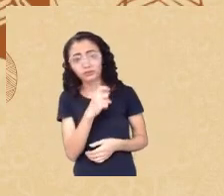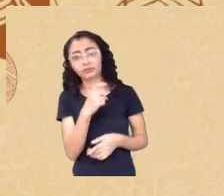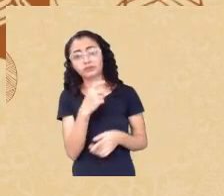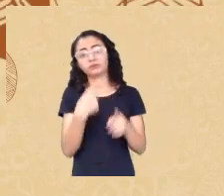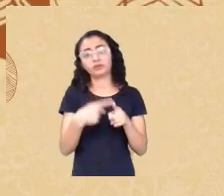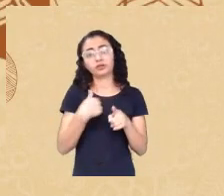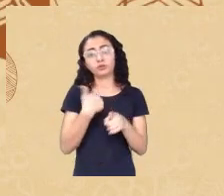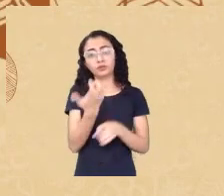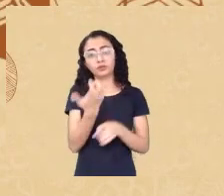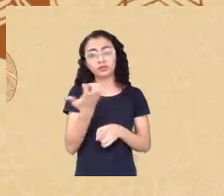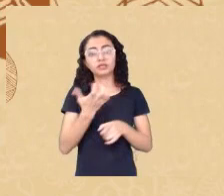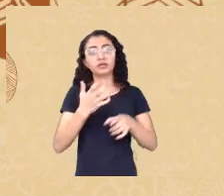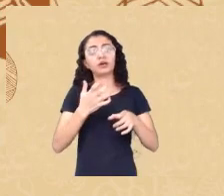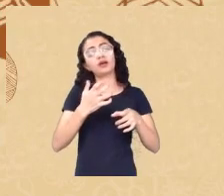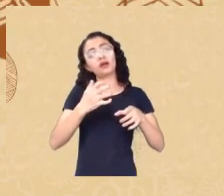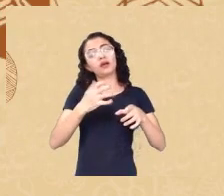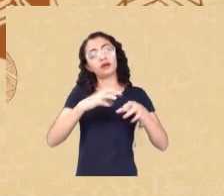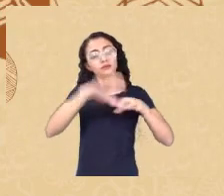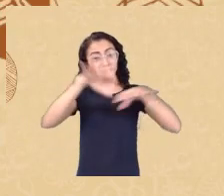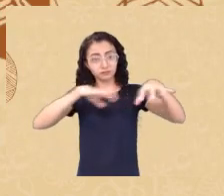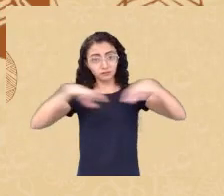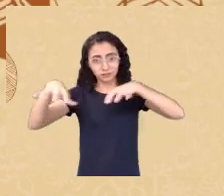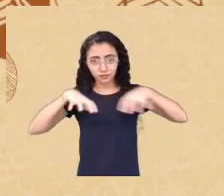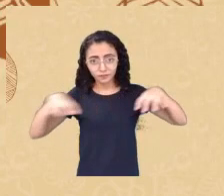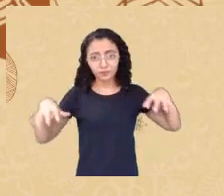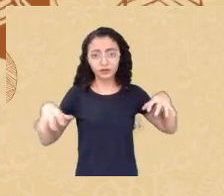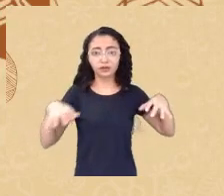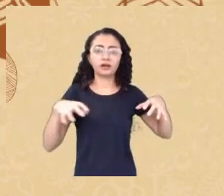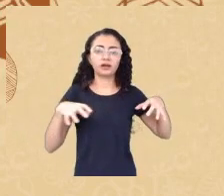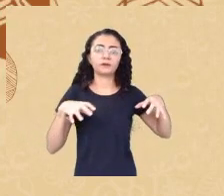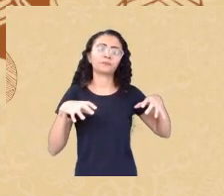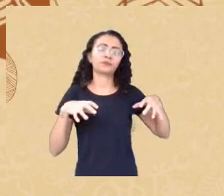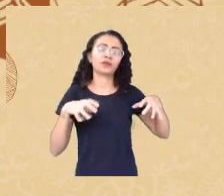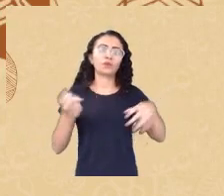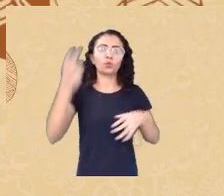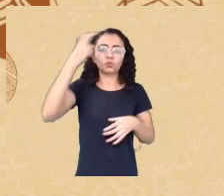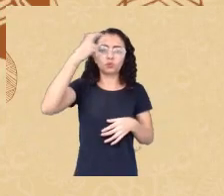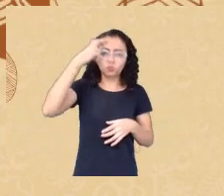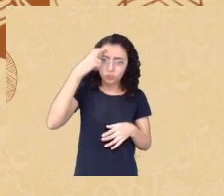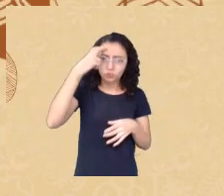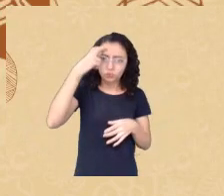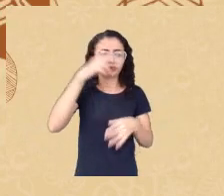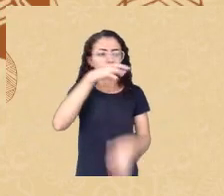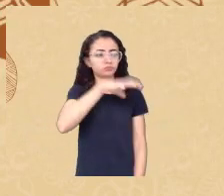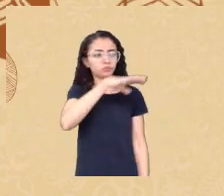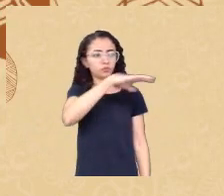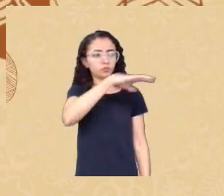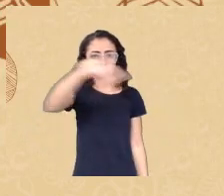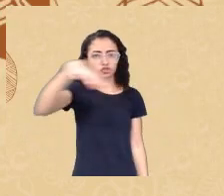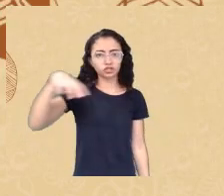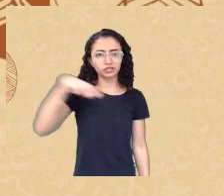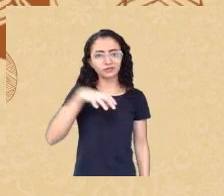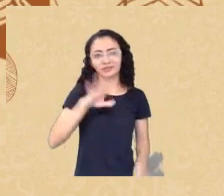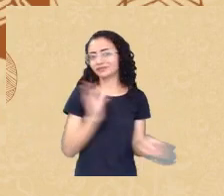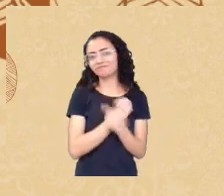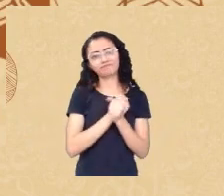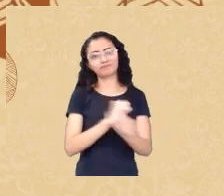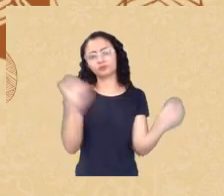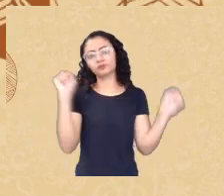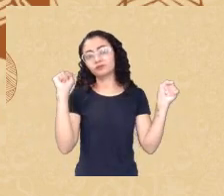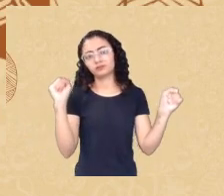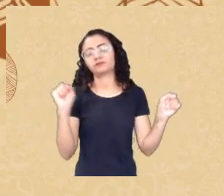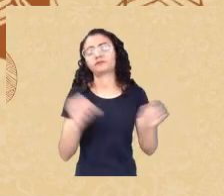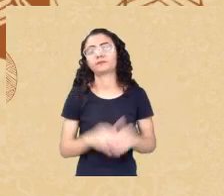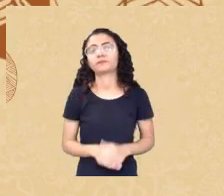grupos por regiões culturais mas foi praticamente impossível com relação aos testes de QI